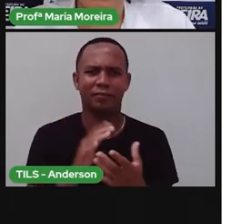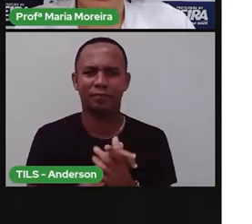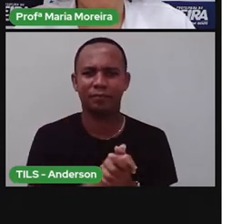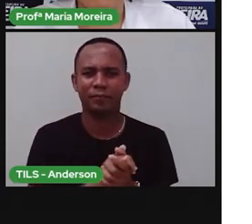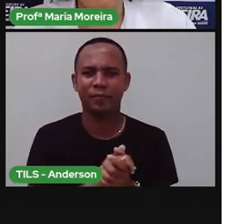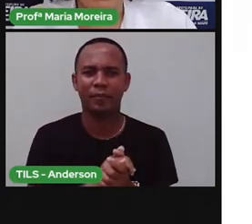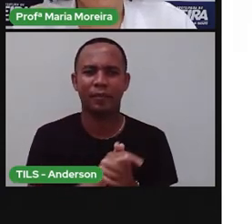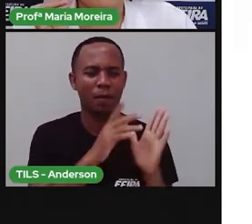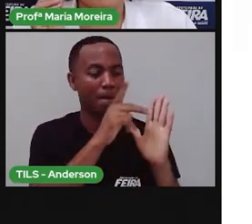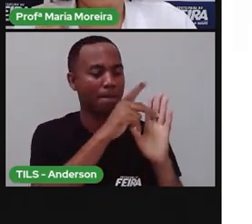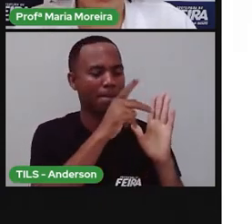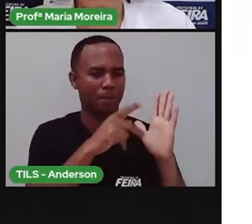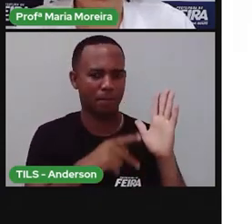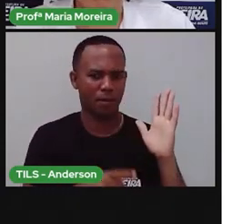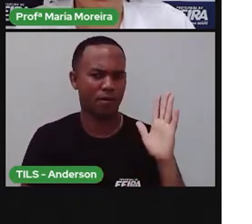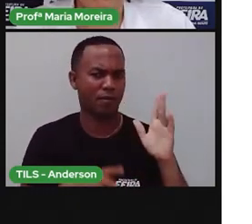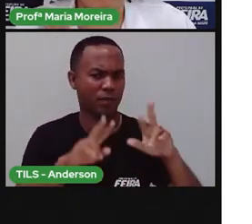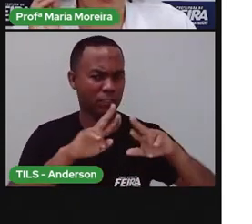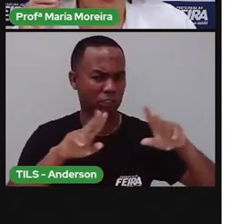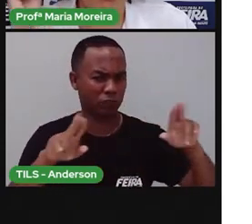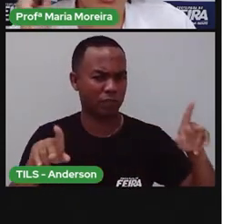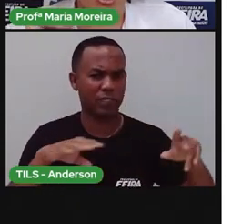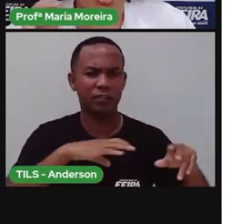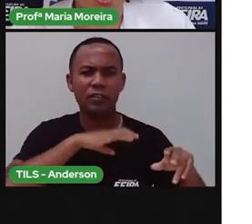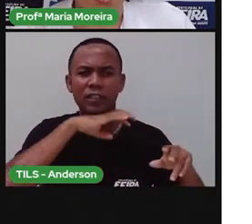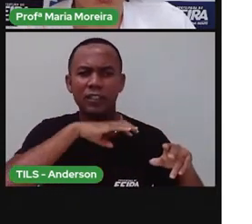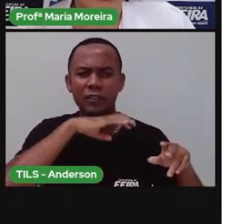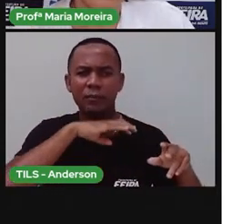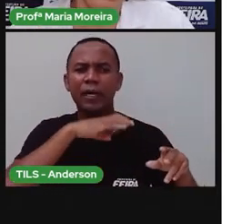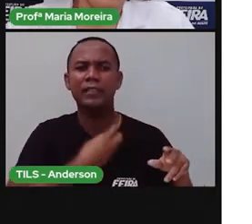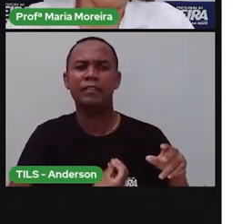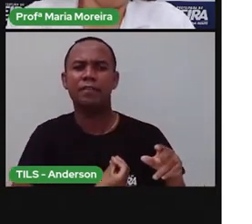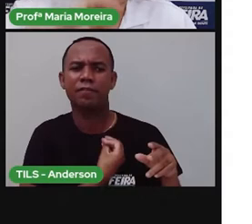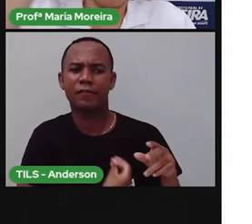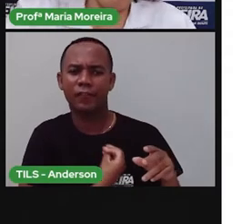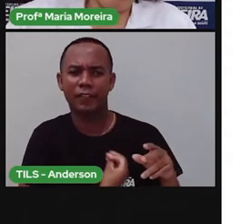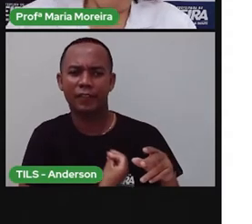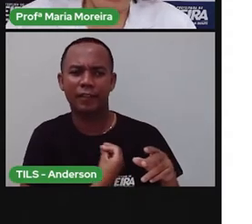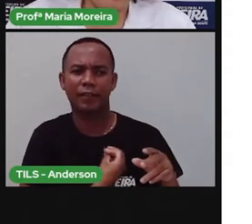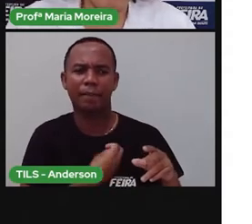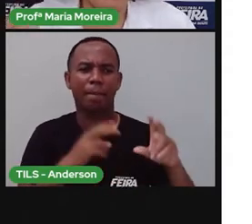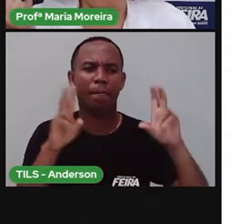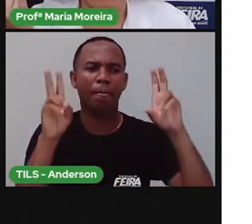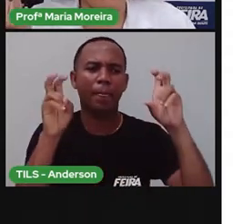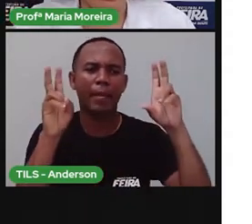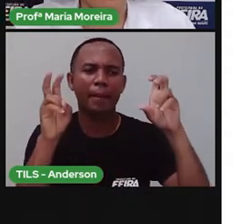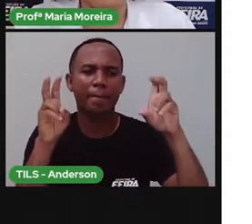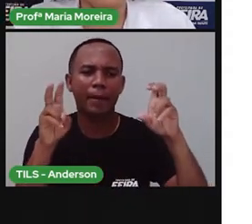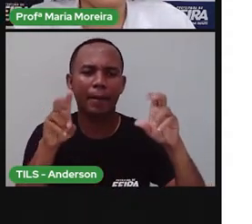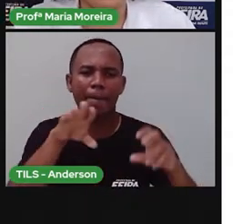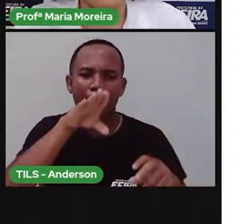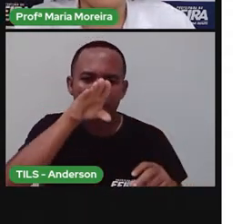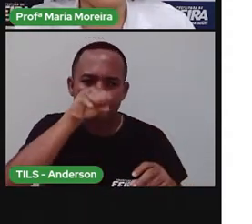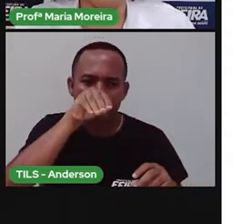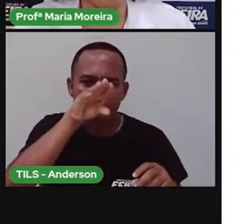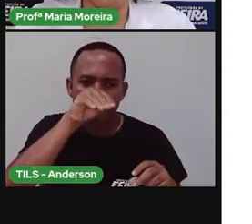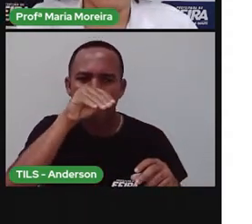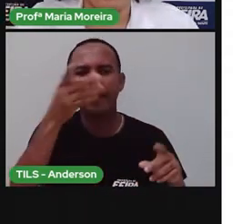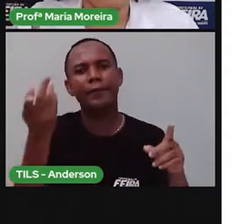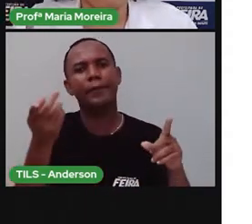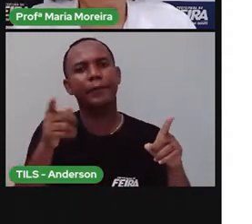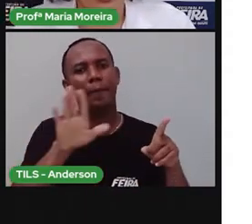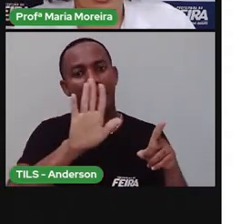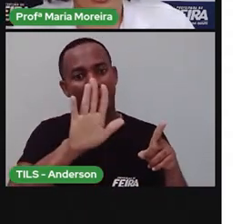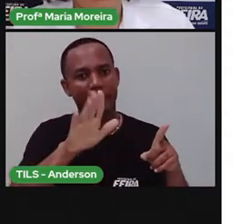Nesse poema, ele traz vários animais, vários seres vivos. O tema é o pato, mas ele fala de quem? Da galinha,